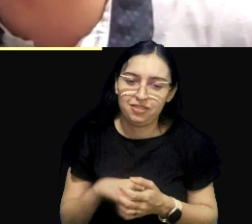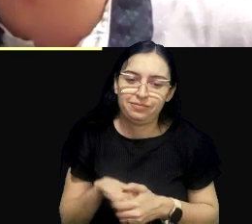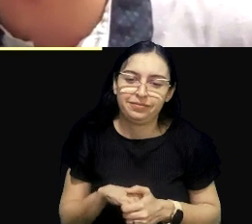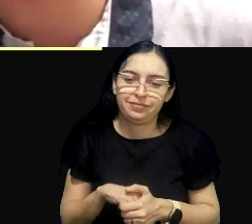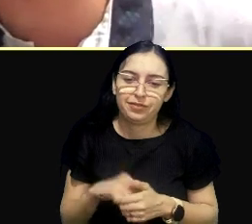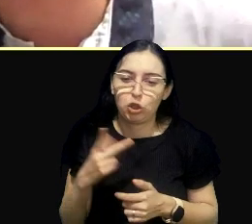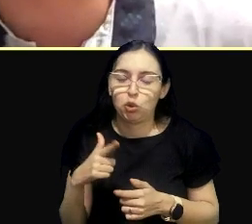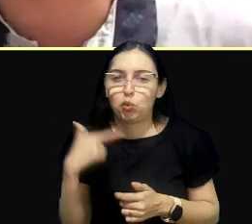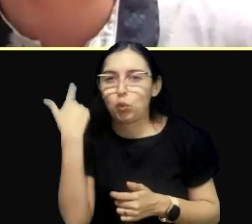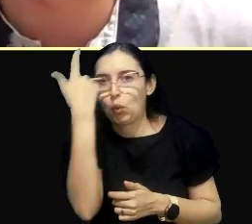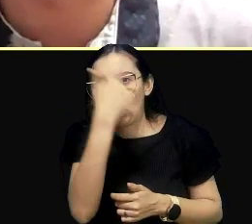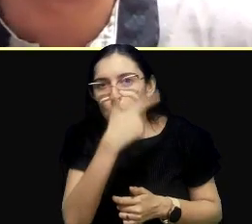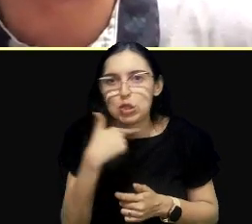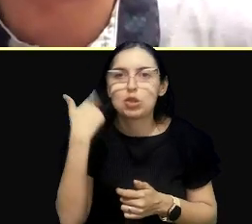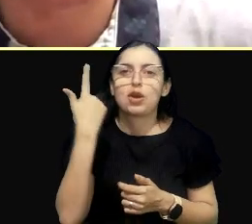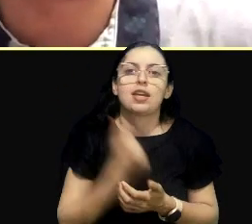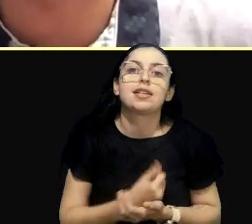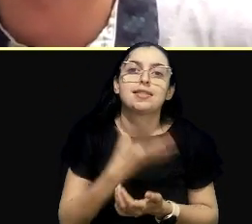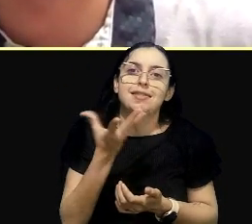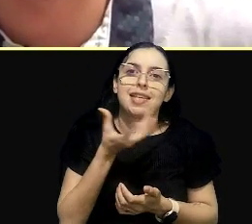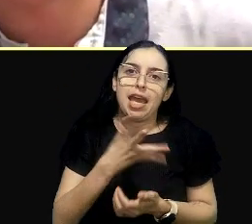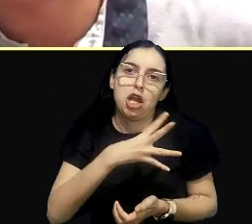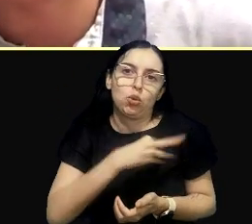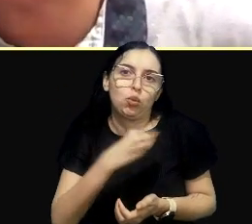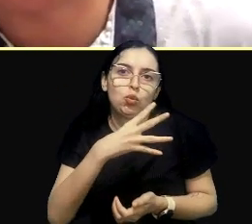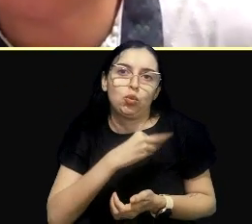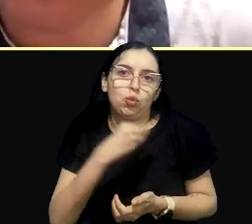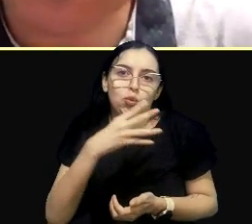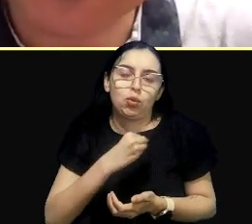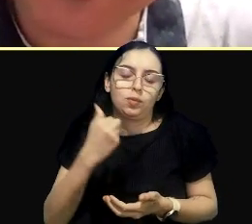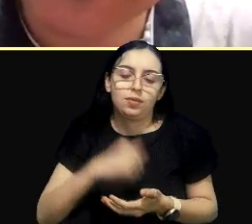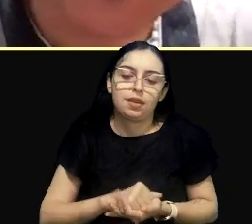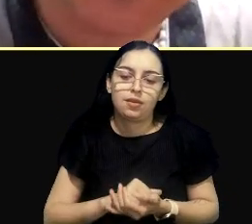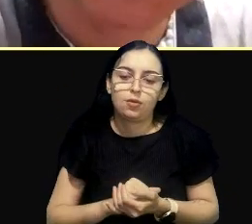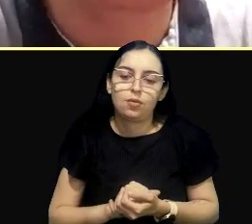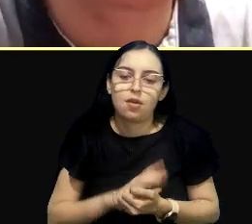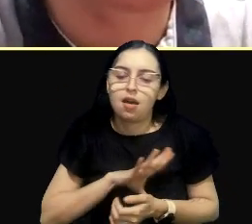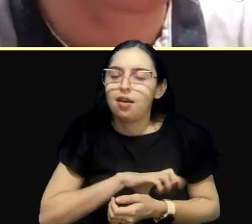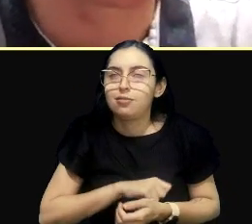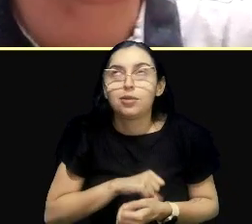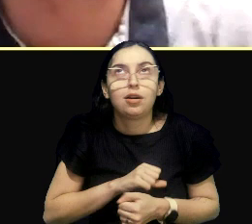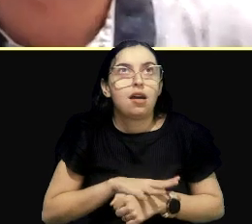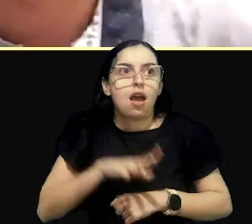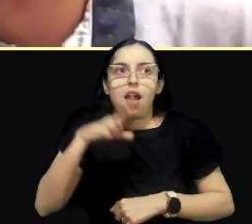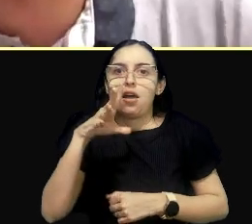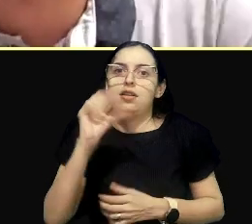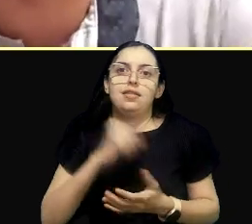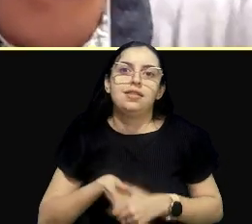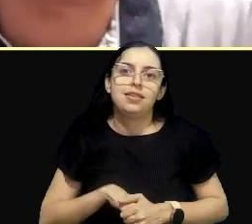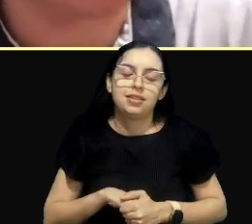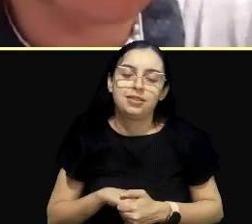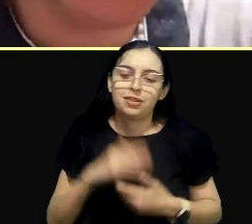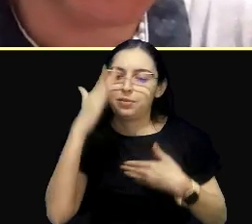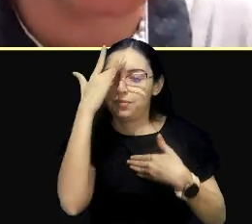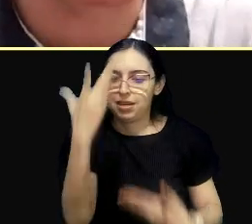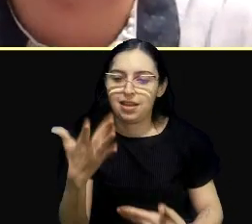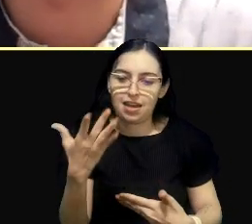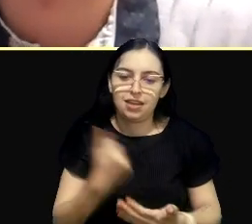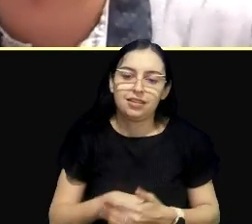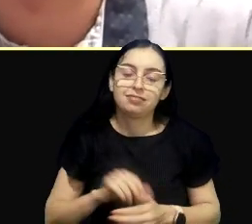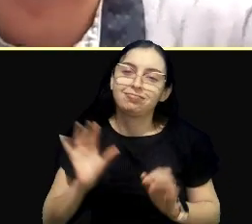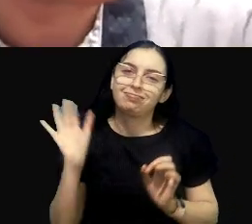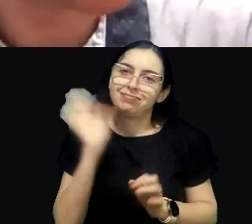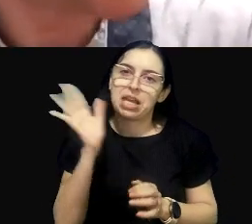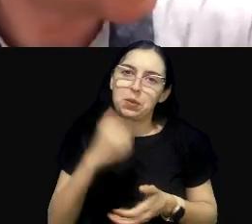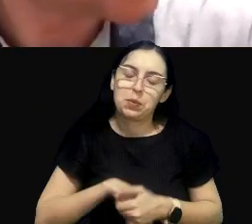cada duas horas, ela já está demandando, então, mas é um amor maior que, enfim, não existe mesmo, né? Obrigado pela oportunidade, até a próxima.